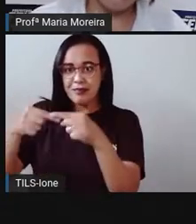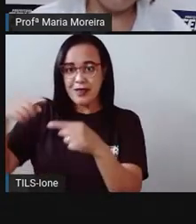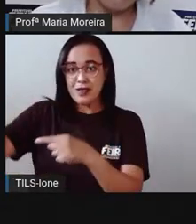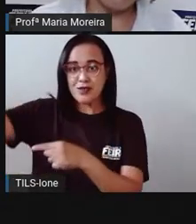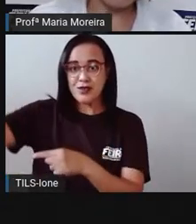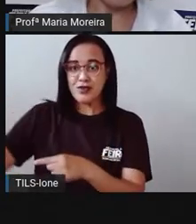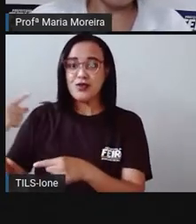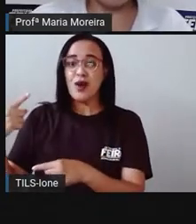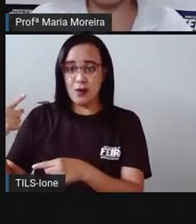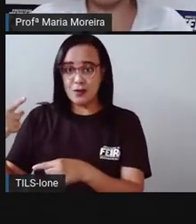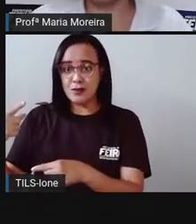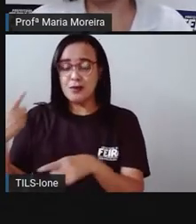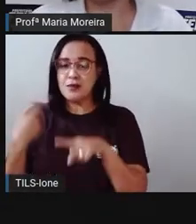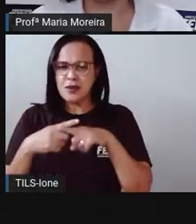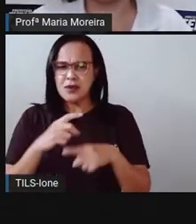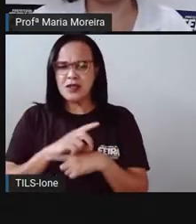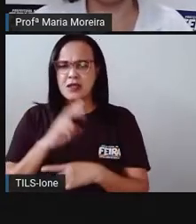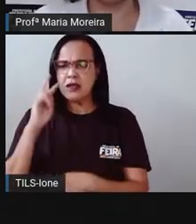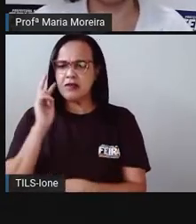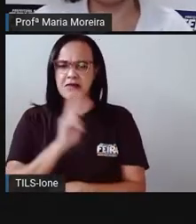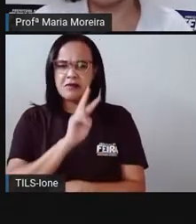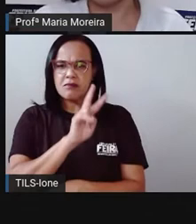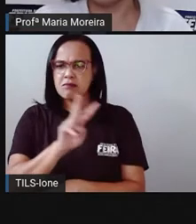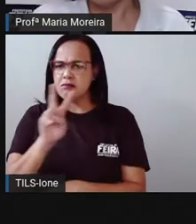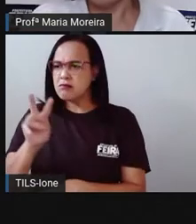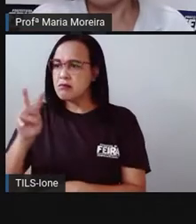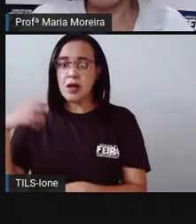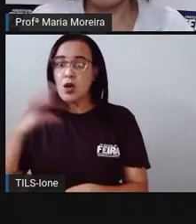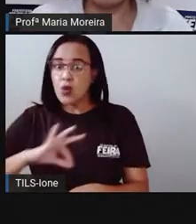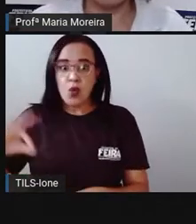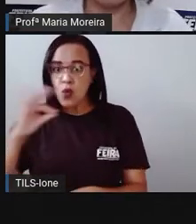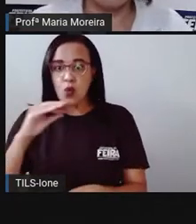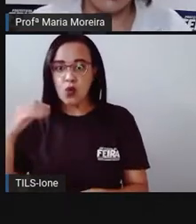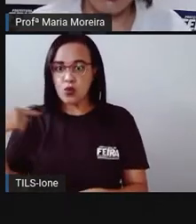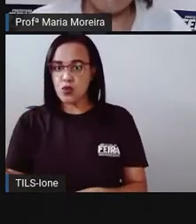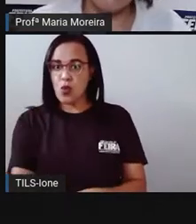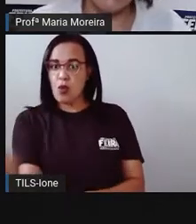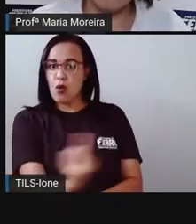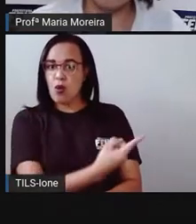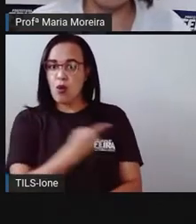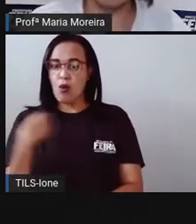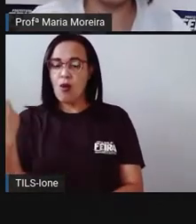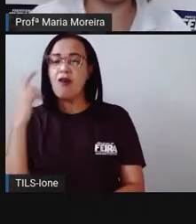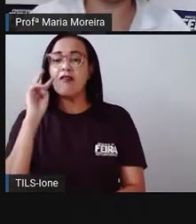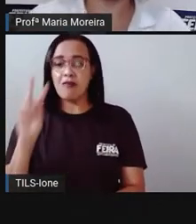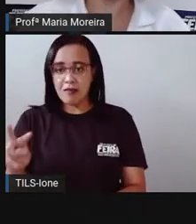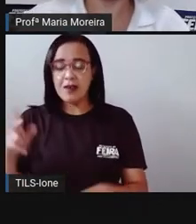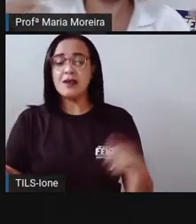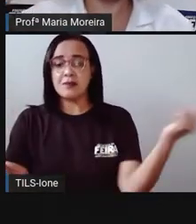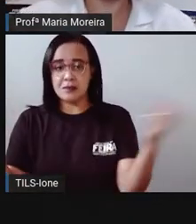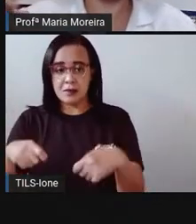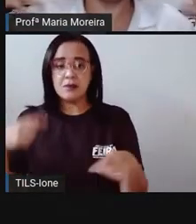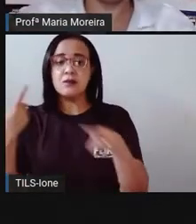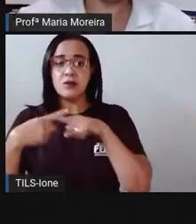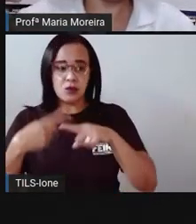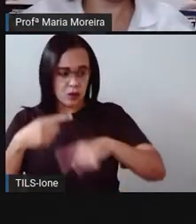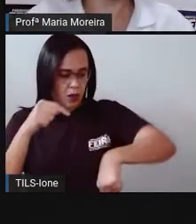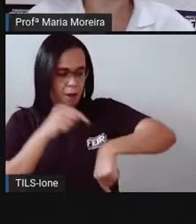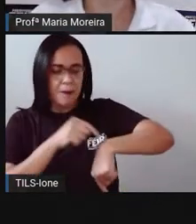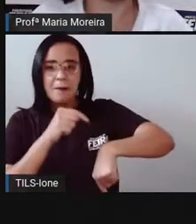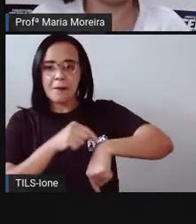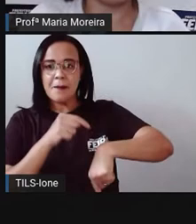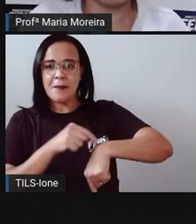estava à sua volta, porque ainda não possuíam tantas tecnologias. Então, medir o tempo foi uma coisa que o homem exercitou